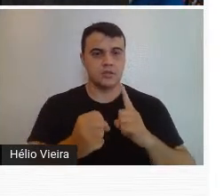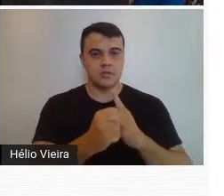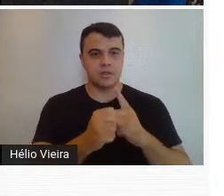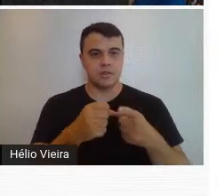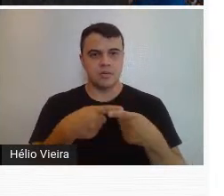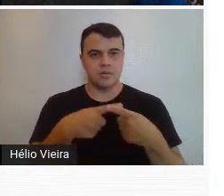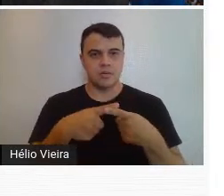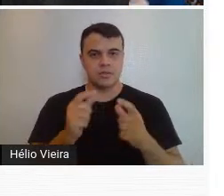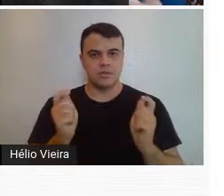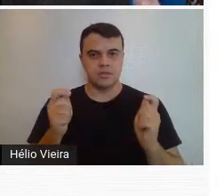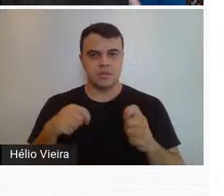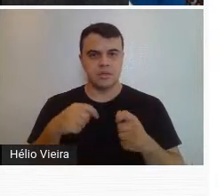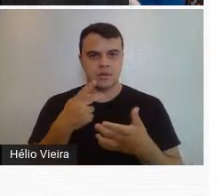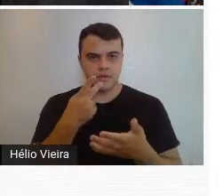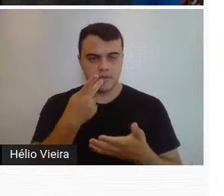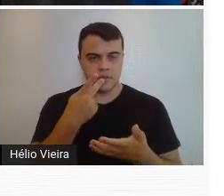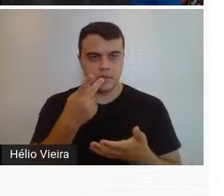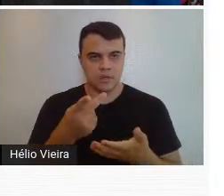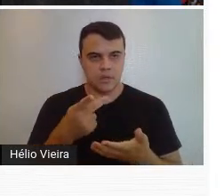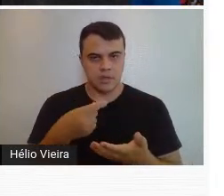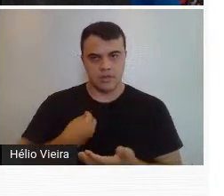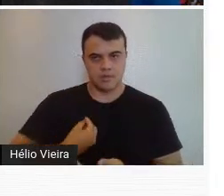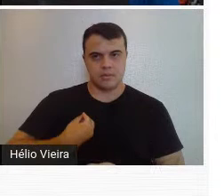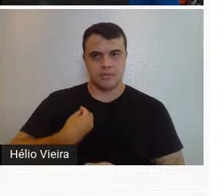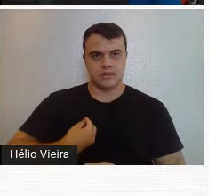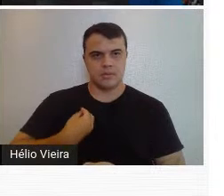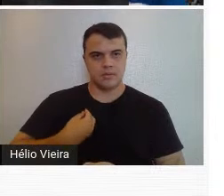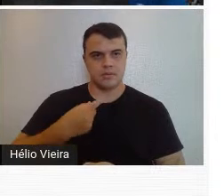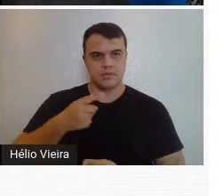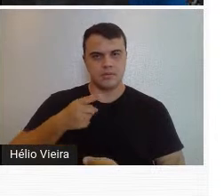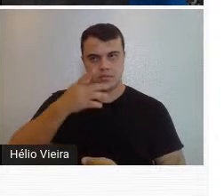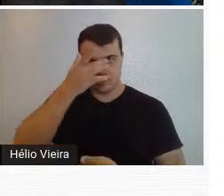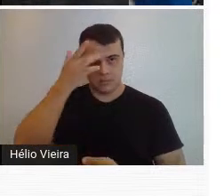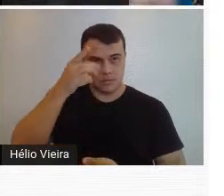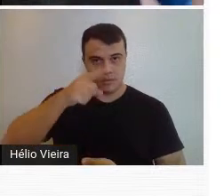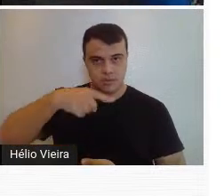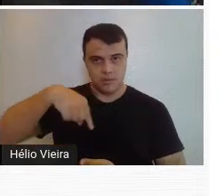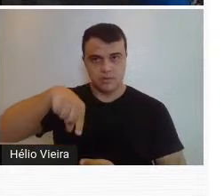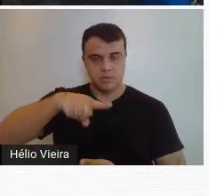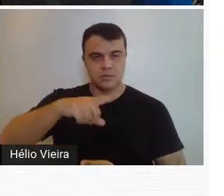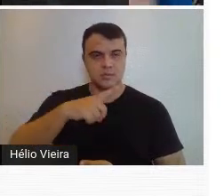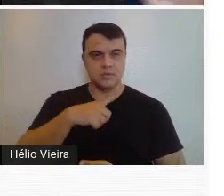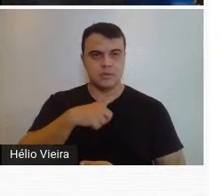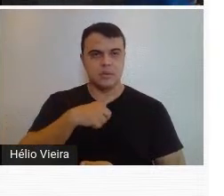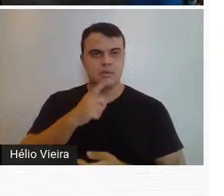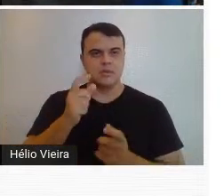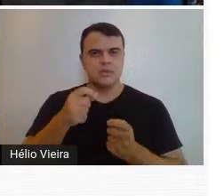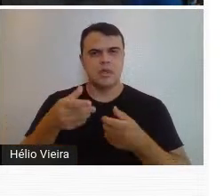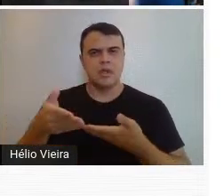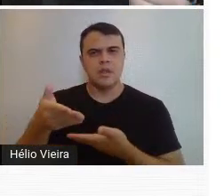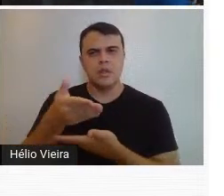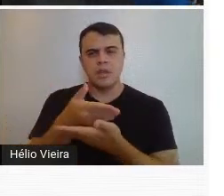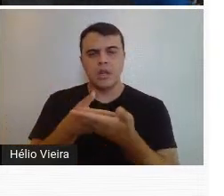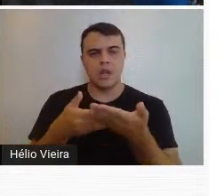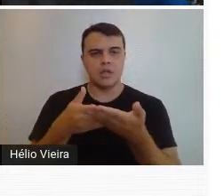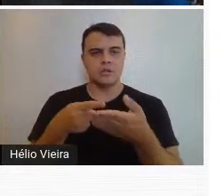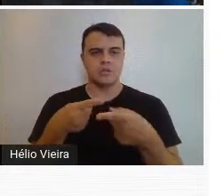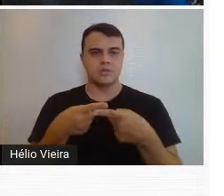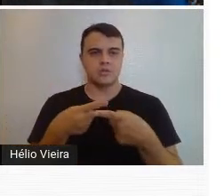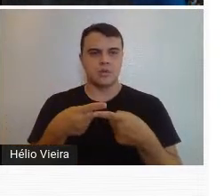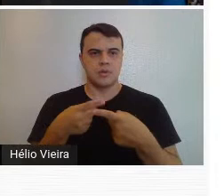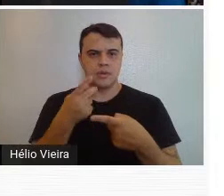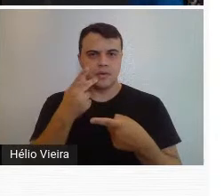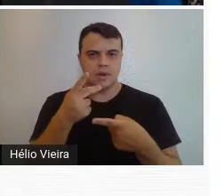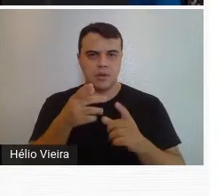permitia a participação do público, o público poderia interagir ali com aquele